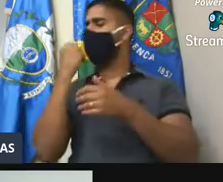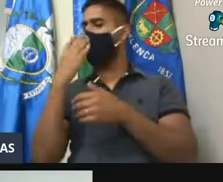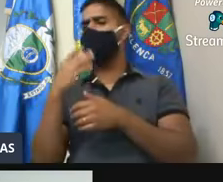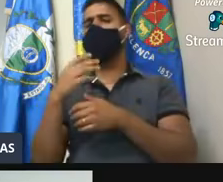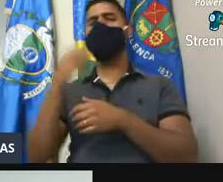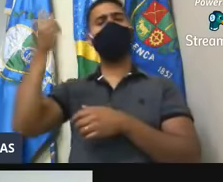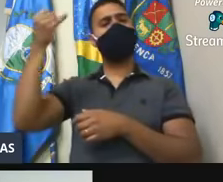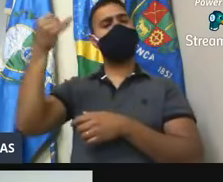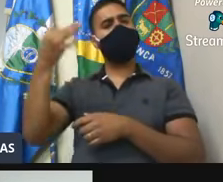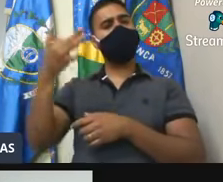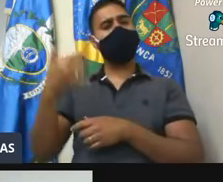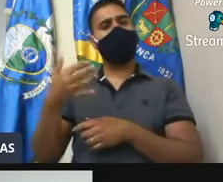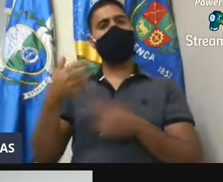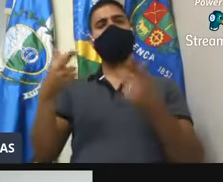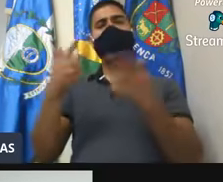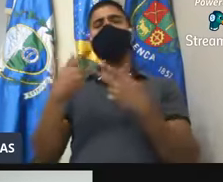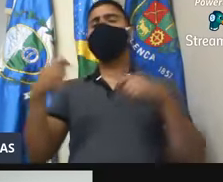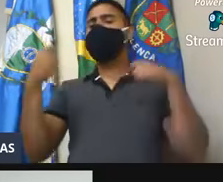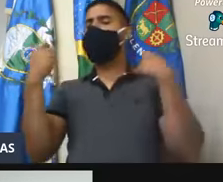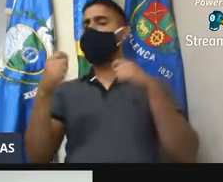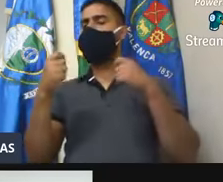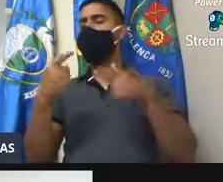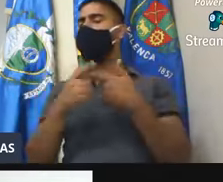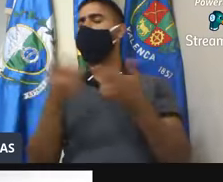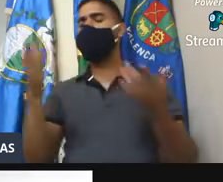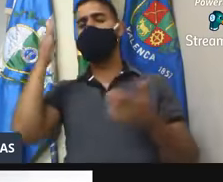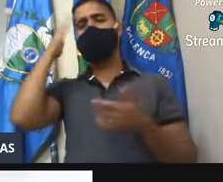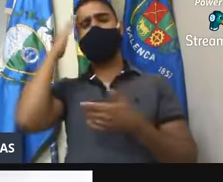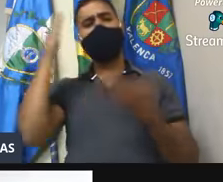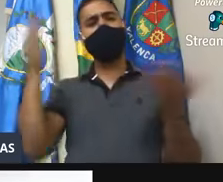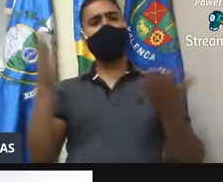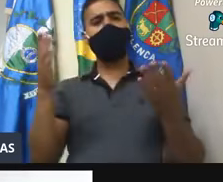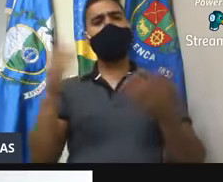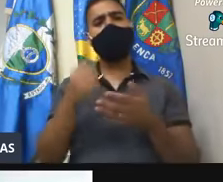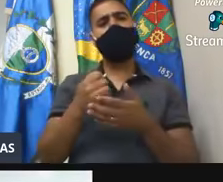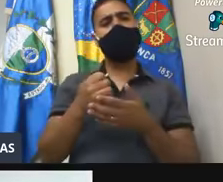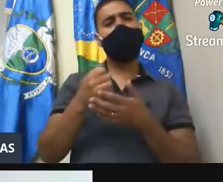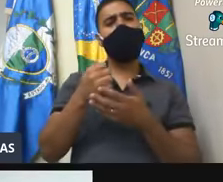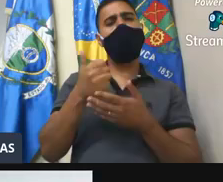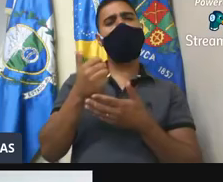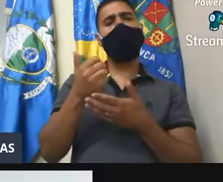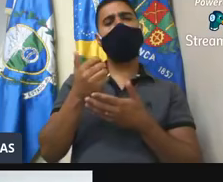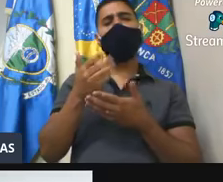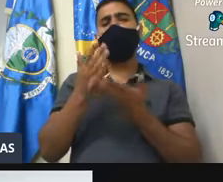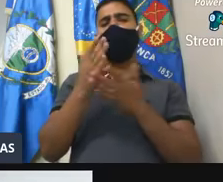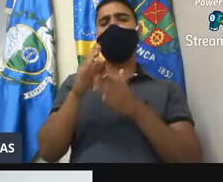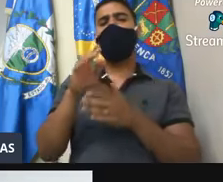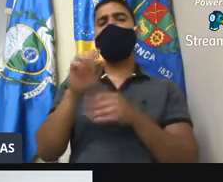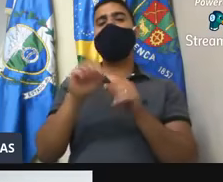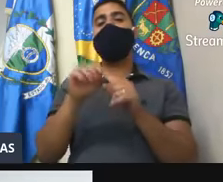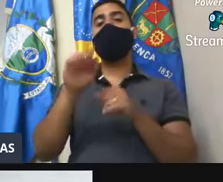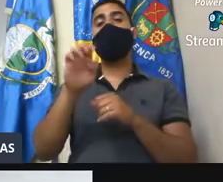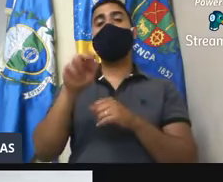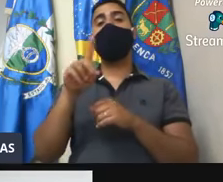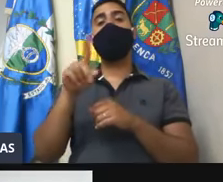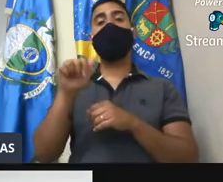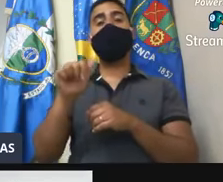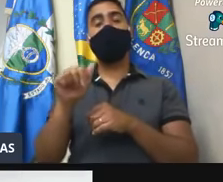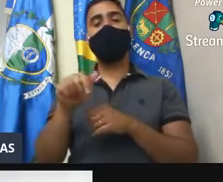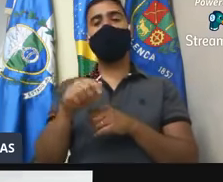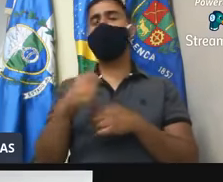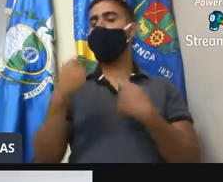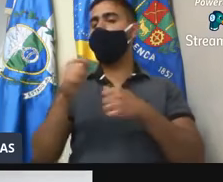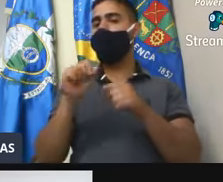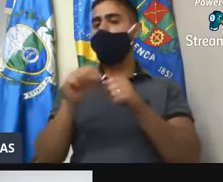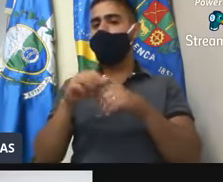explicando as necessidades, porque a gente sabe que agora já está quase no término das emendas parlamentares para o ano que vem, temos que nos